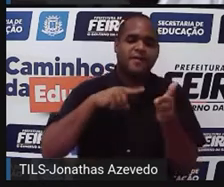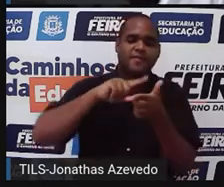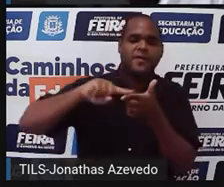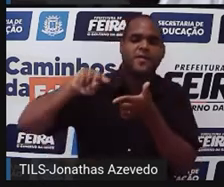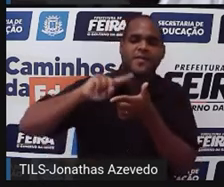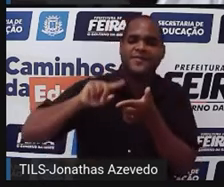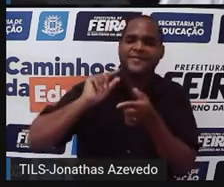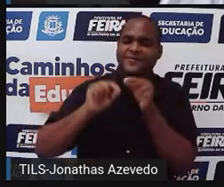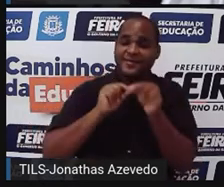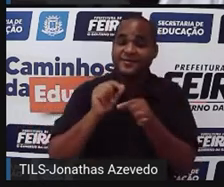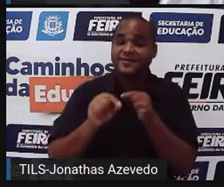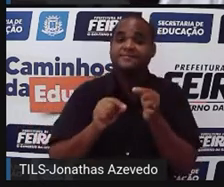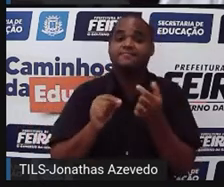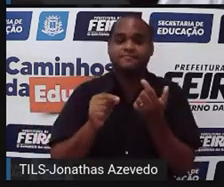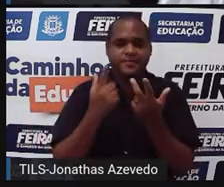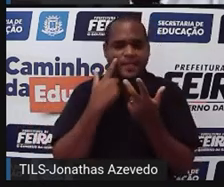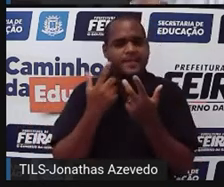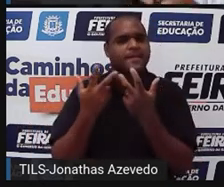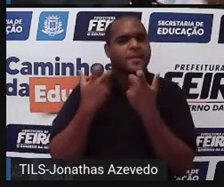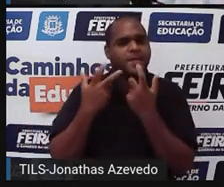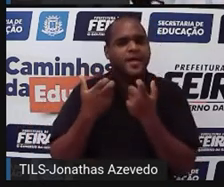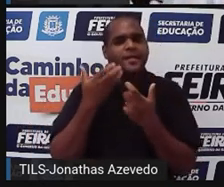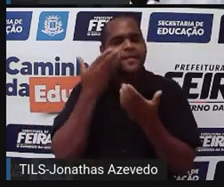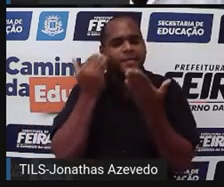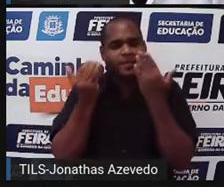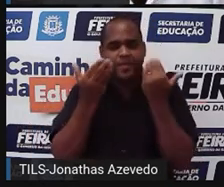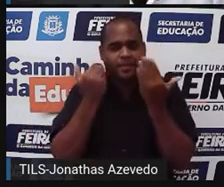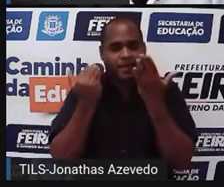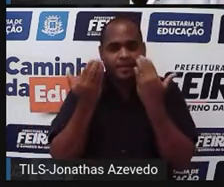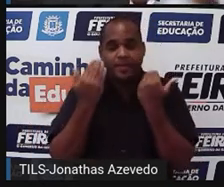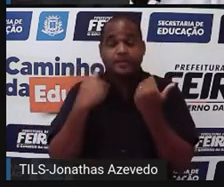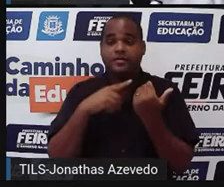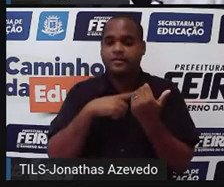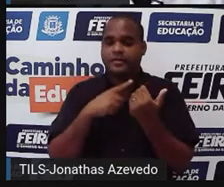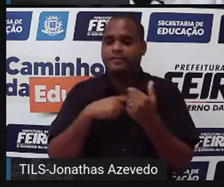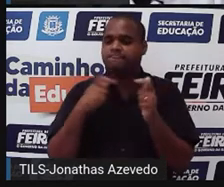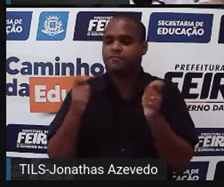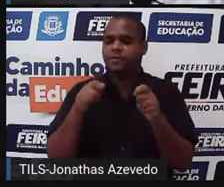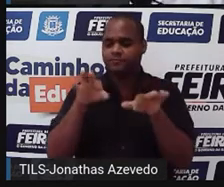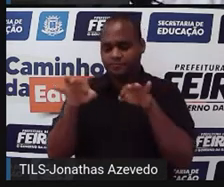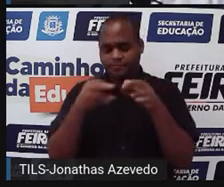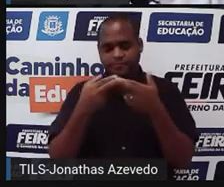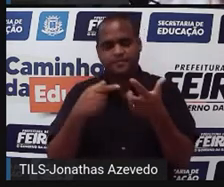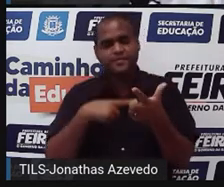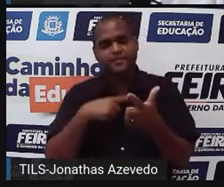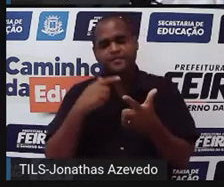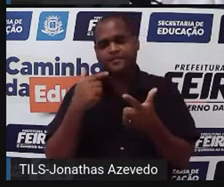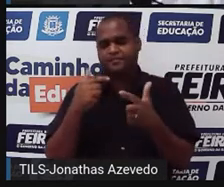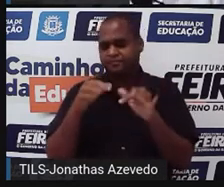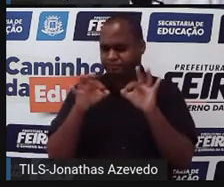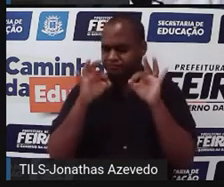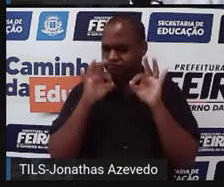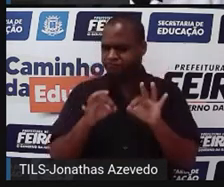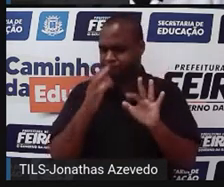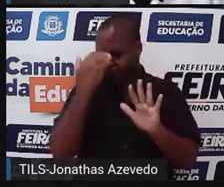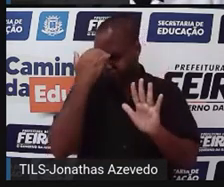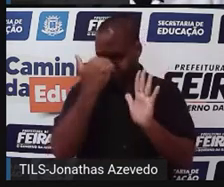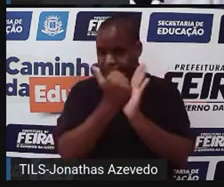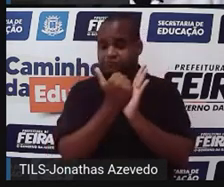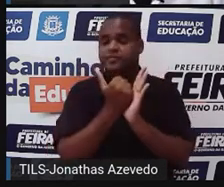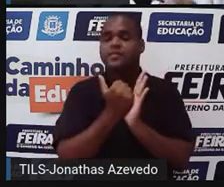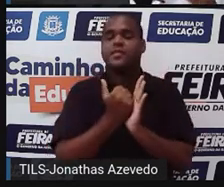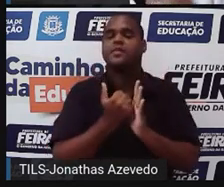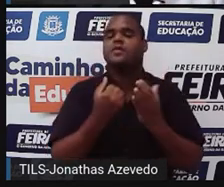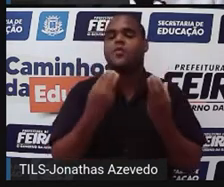E aí, ele buscou, né? Criar um método, uma forma, um passo a passo, uma receita, né? De